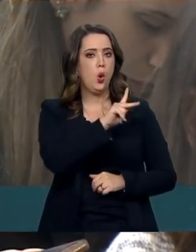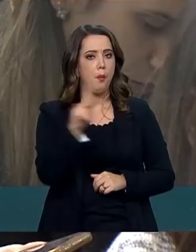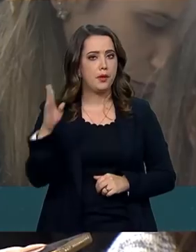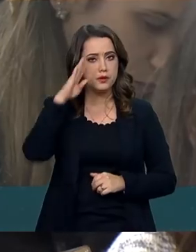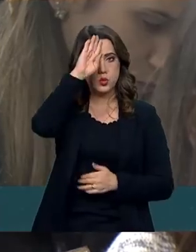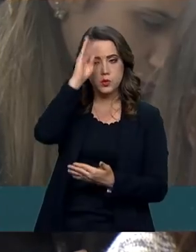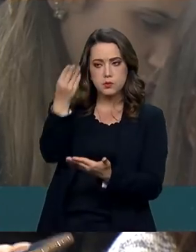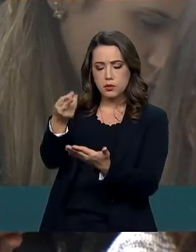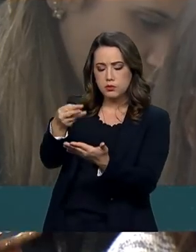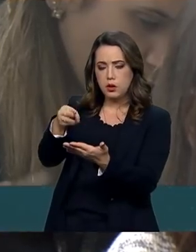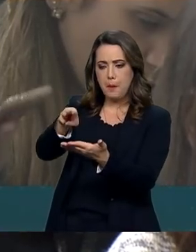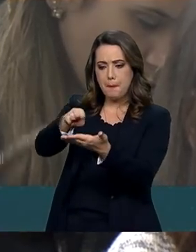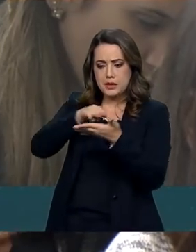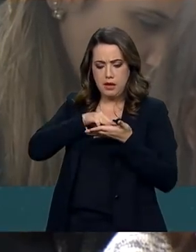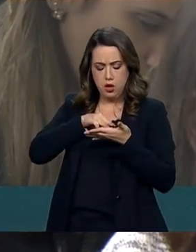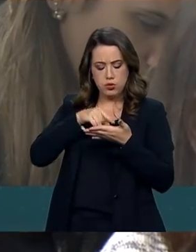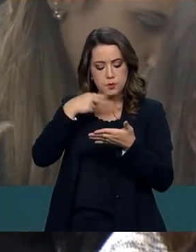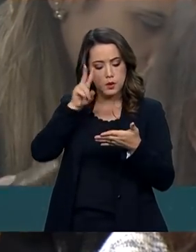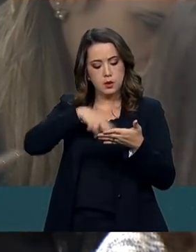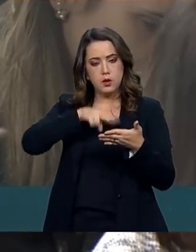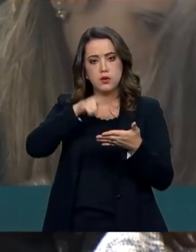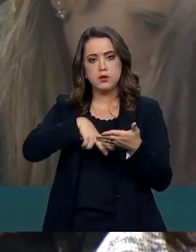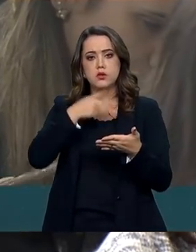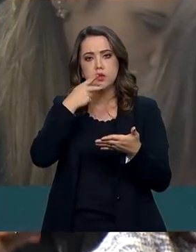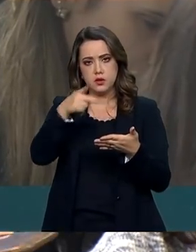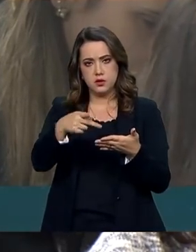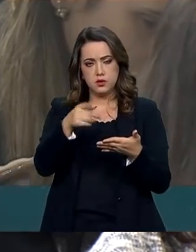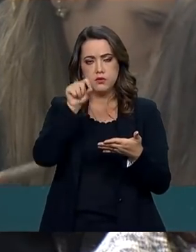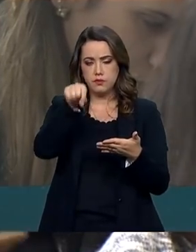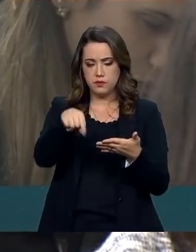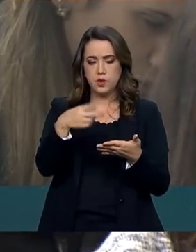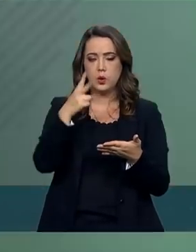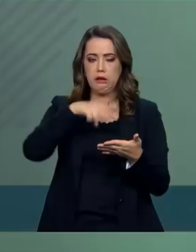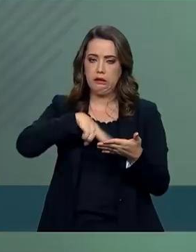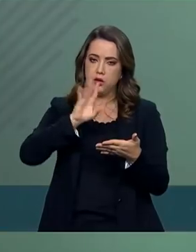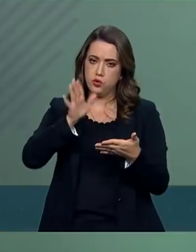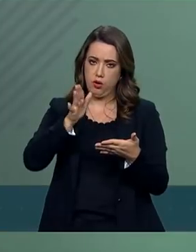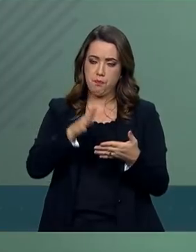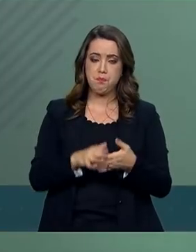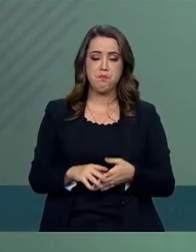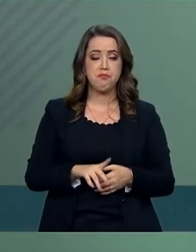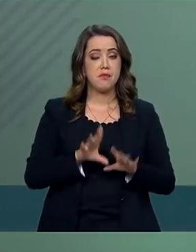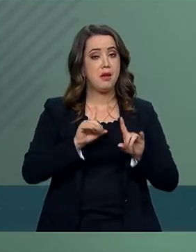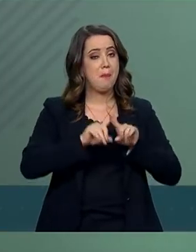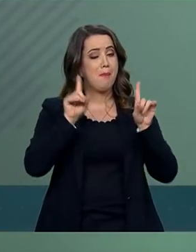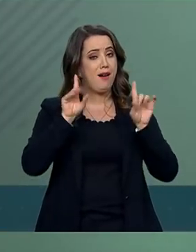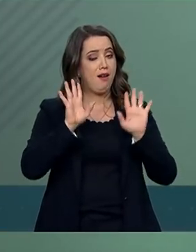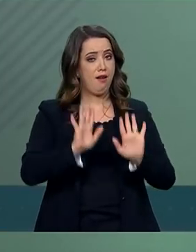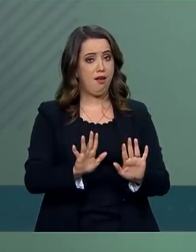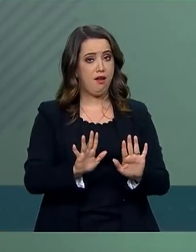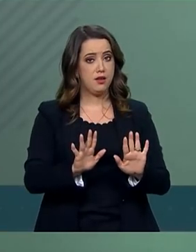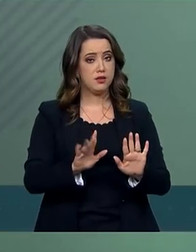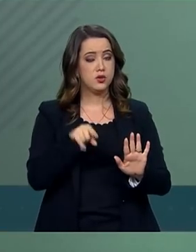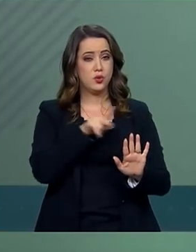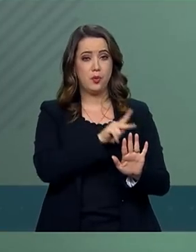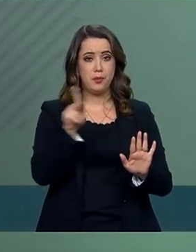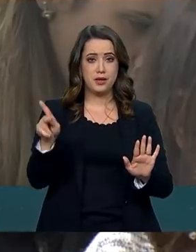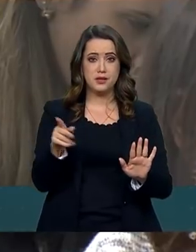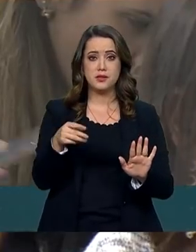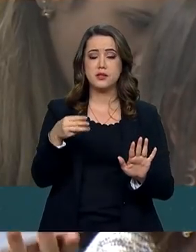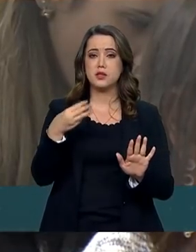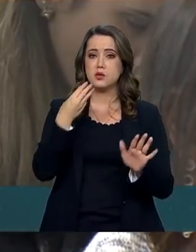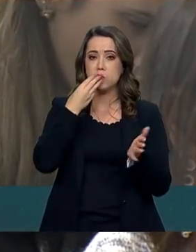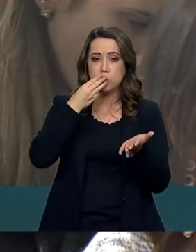mensagem, né? O senhor confirmou por meio daquela nota que o acabou de ler. Mas ele reenviou mesmo essa